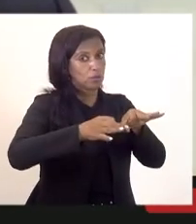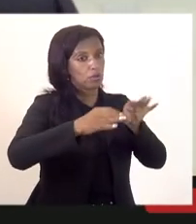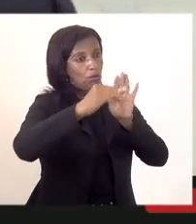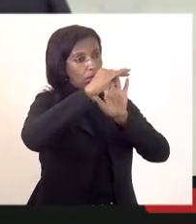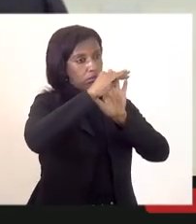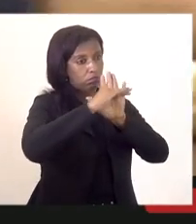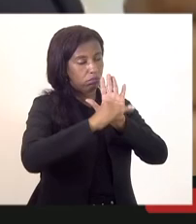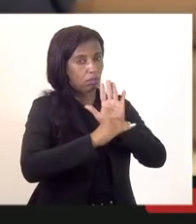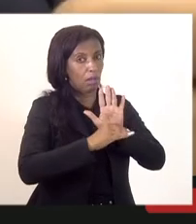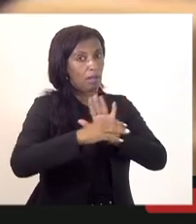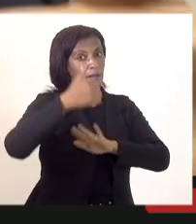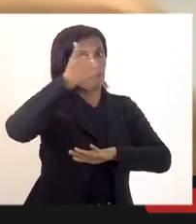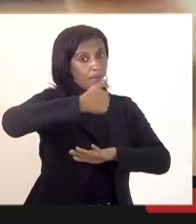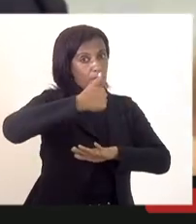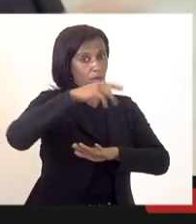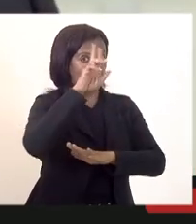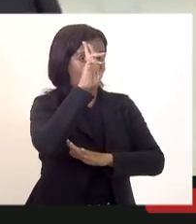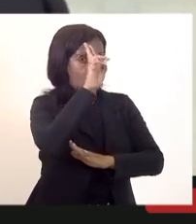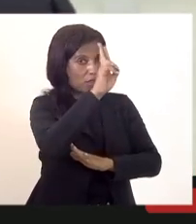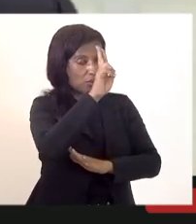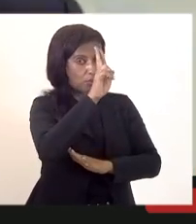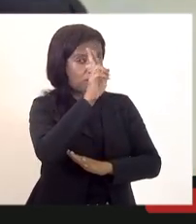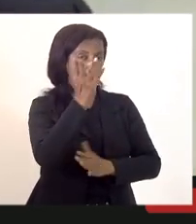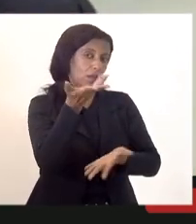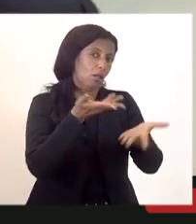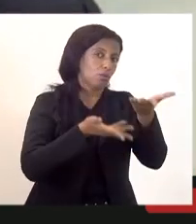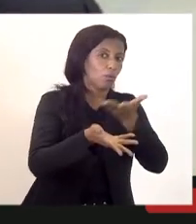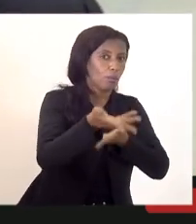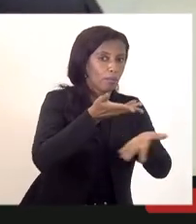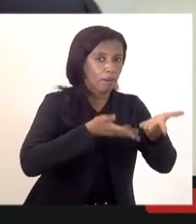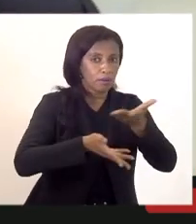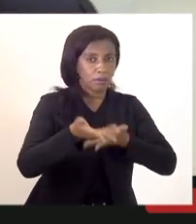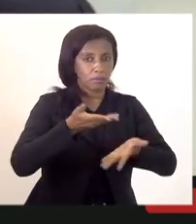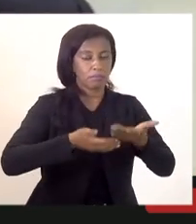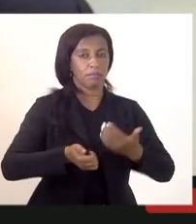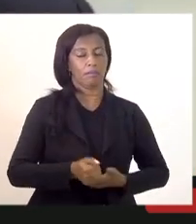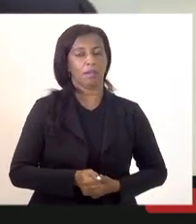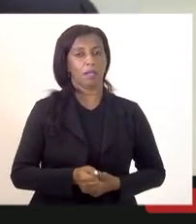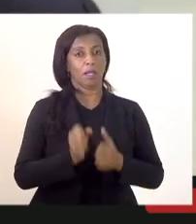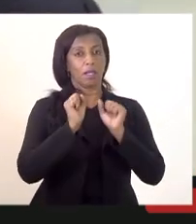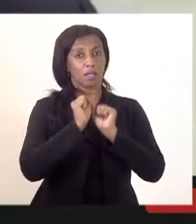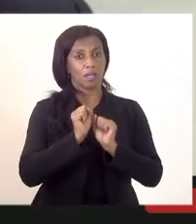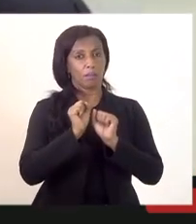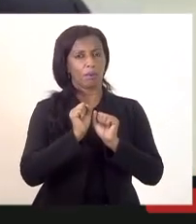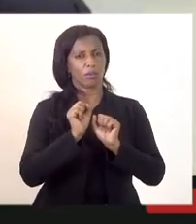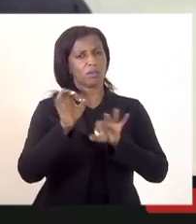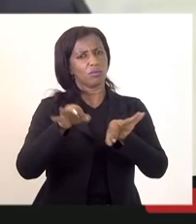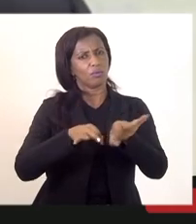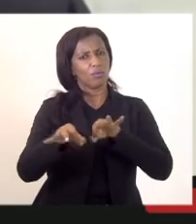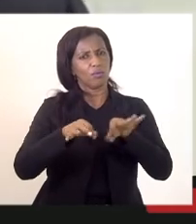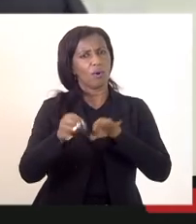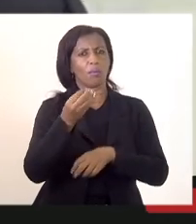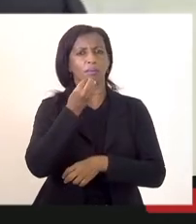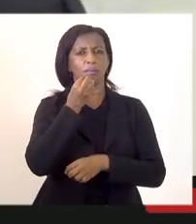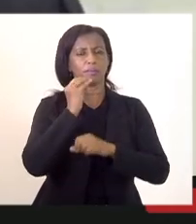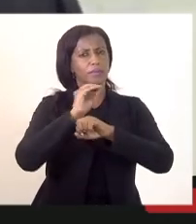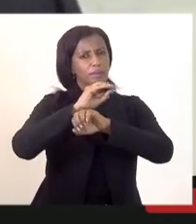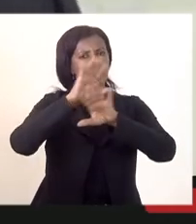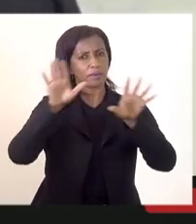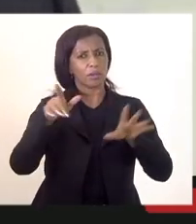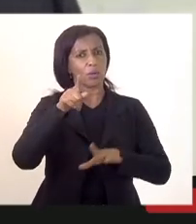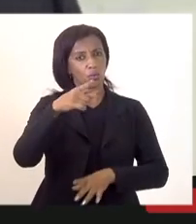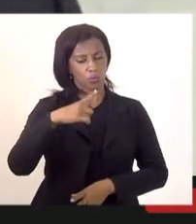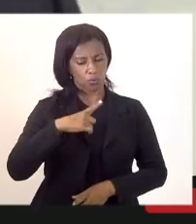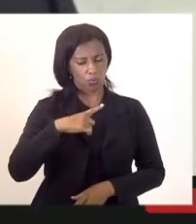em primeiro lugar responsabilidade dividida compartilhada e que possa ser de forma mais transparente então o senhor tem um